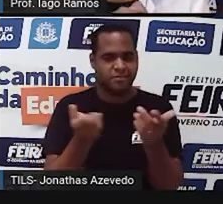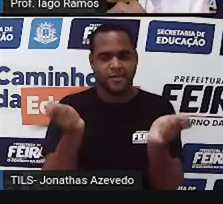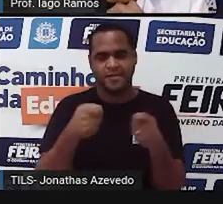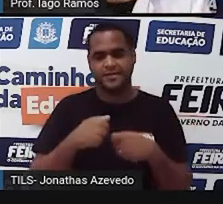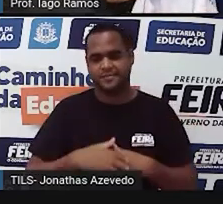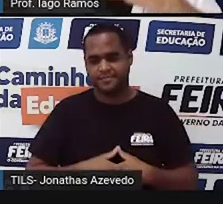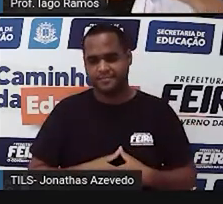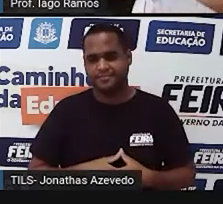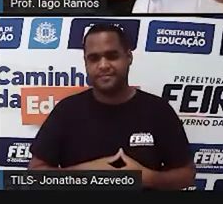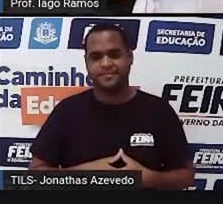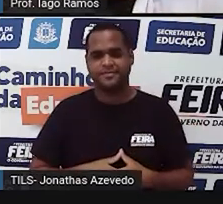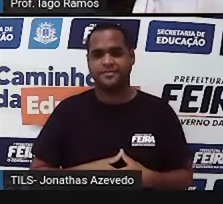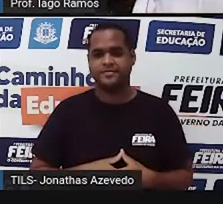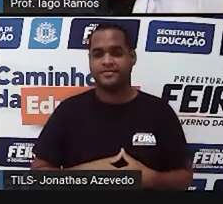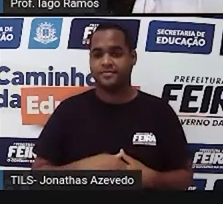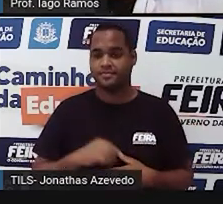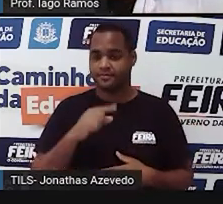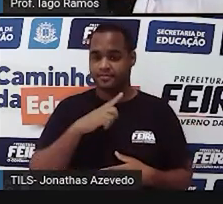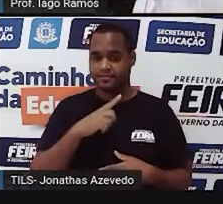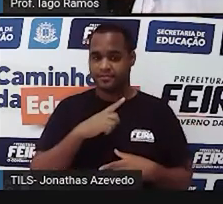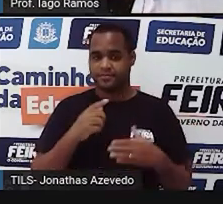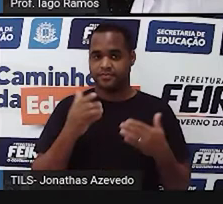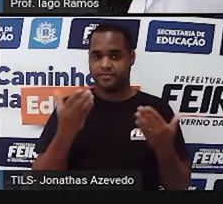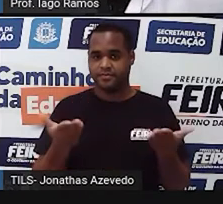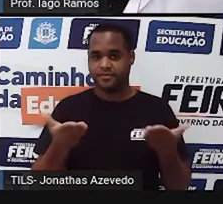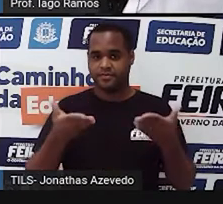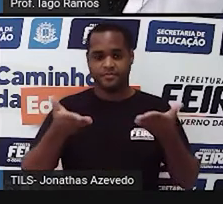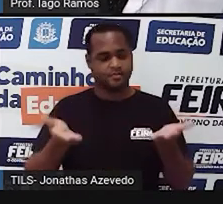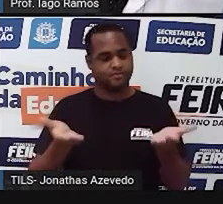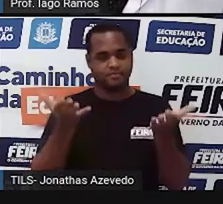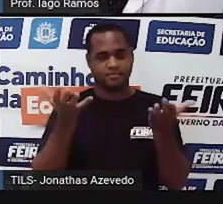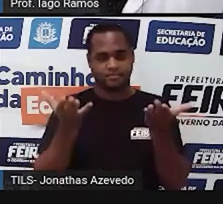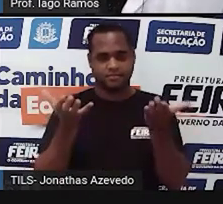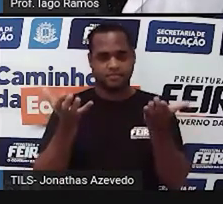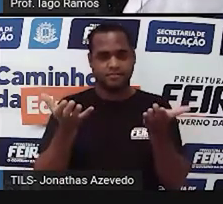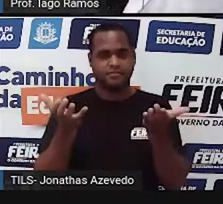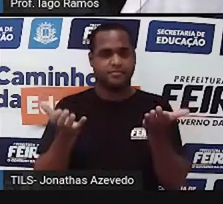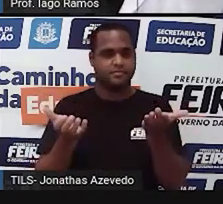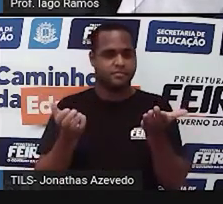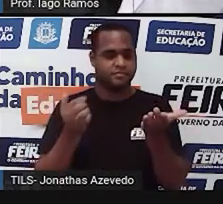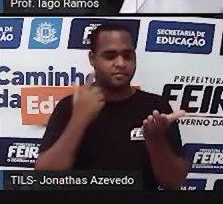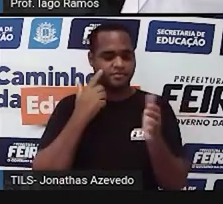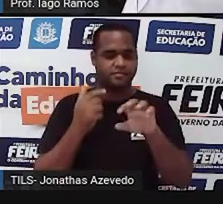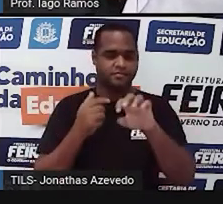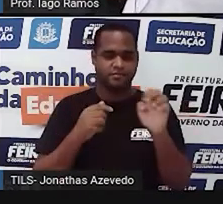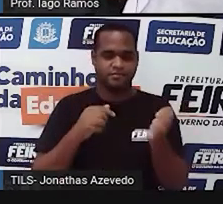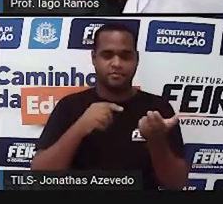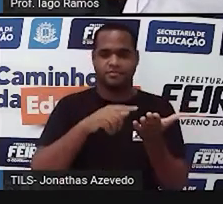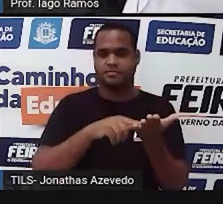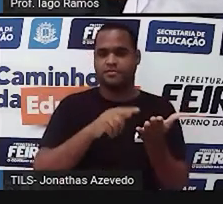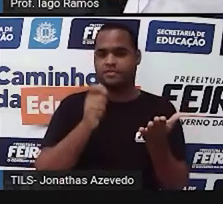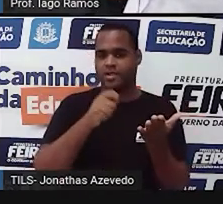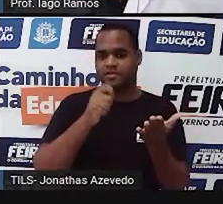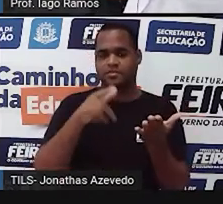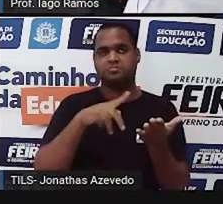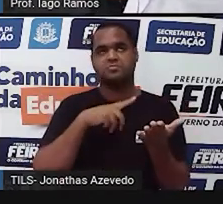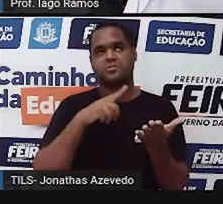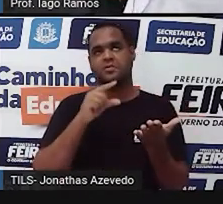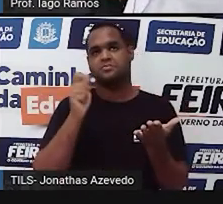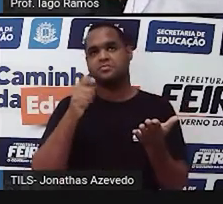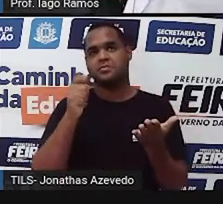deixar mais claro. Digamos que eu tenho aqui uma balança analítica e no prato esquerdo eu coloco um objeto de